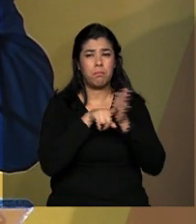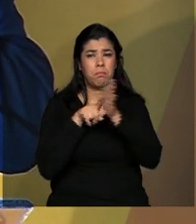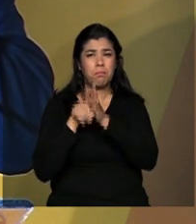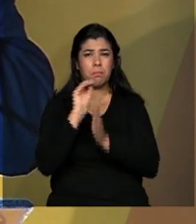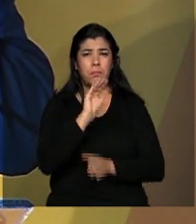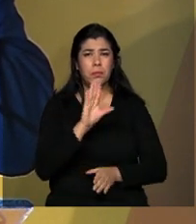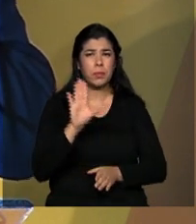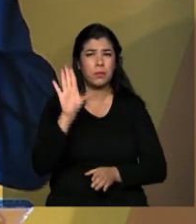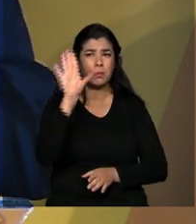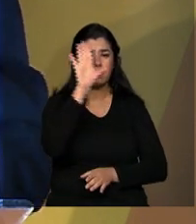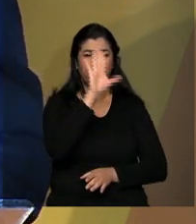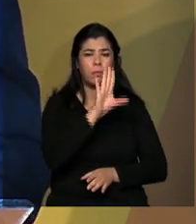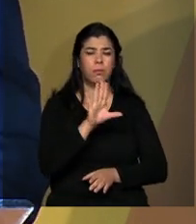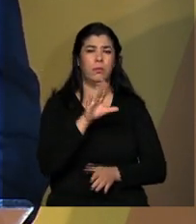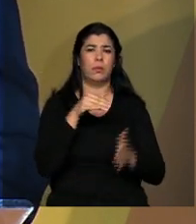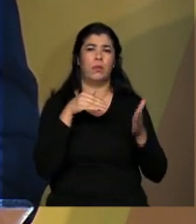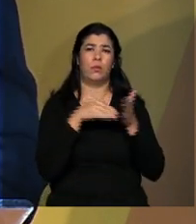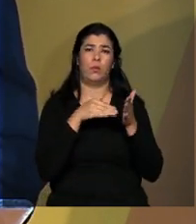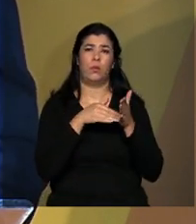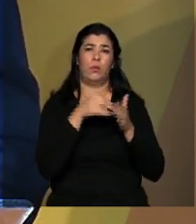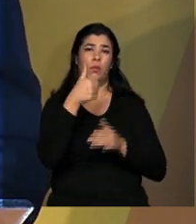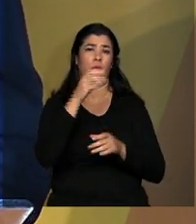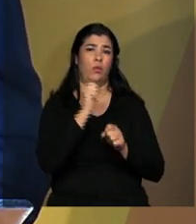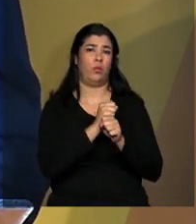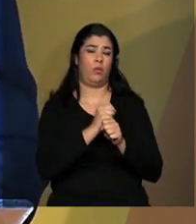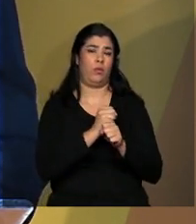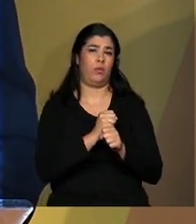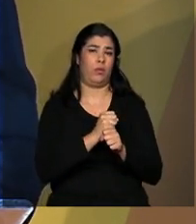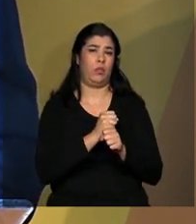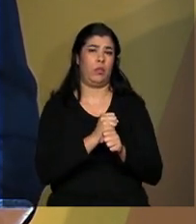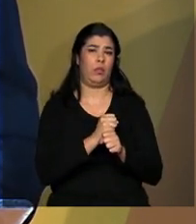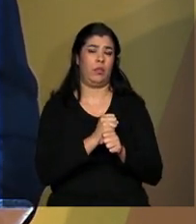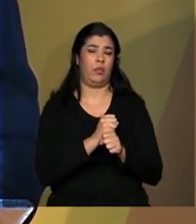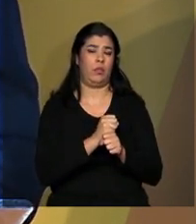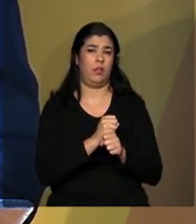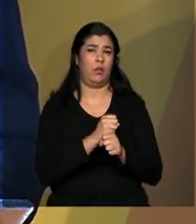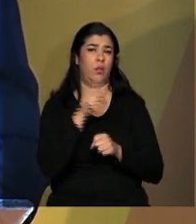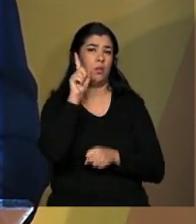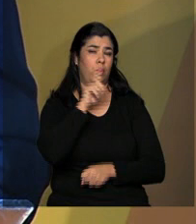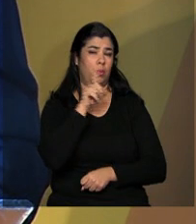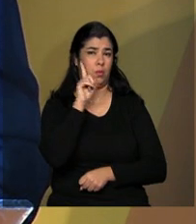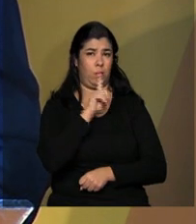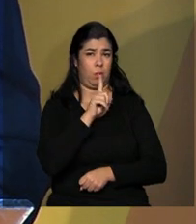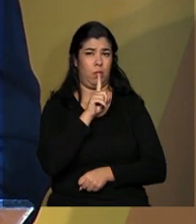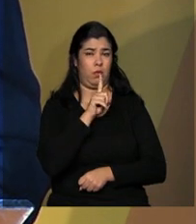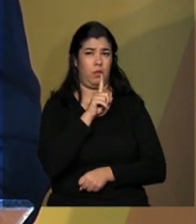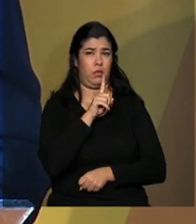mostram que, durante os últimos dez anos, os Estados Unidos era